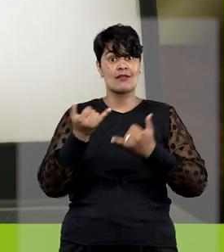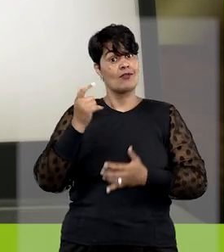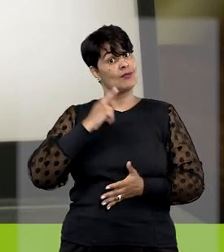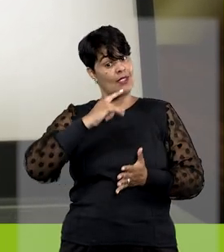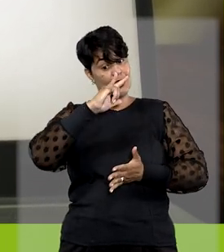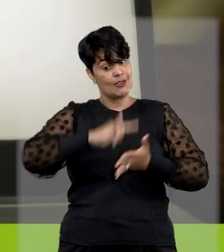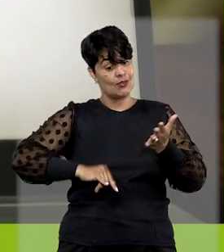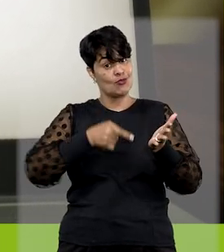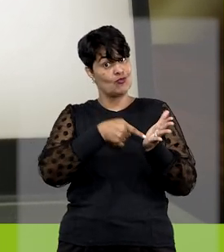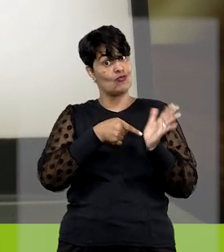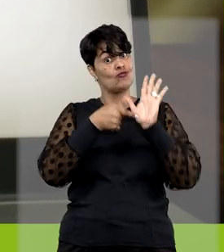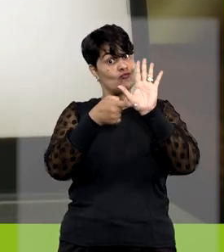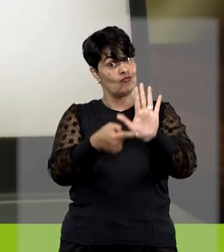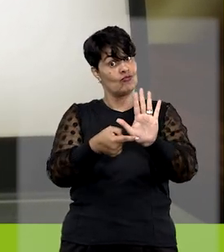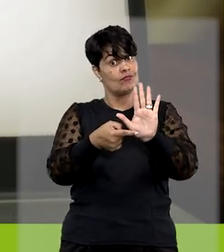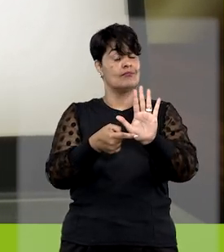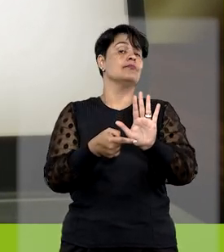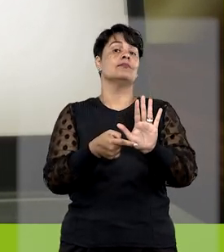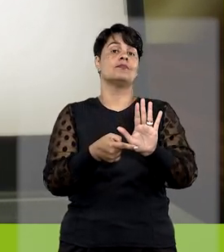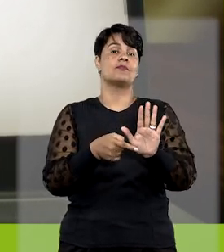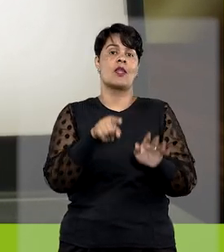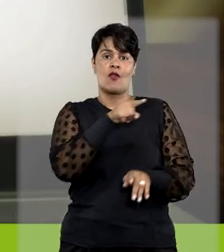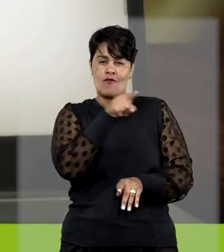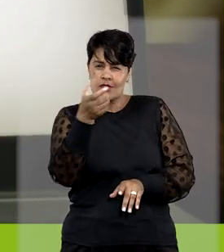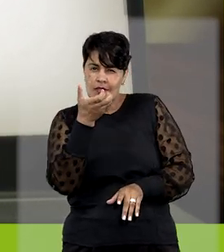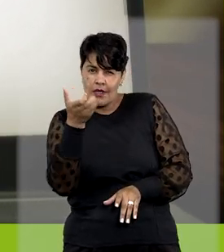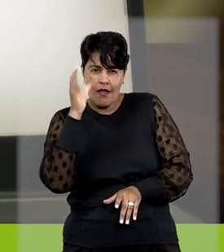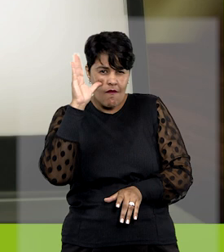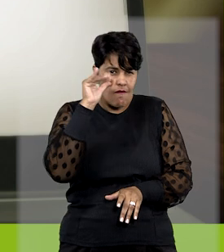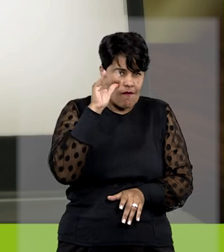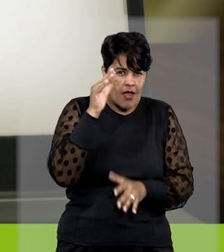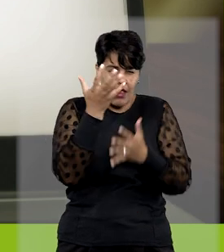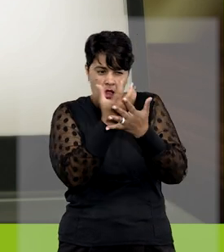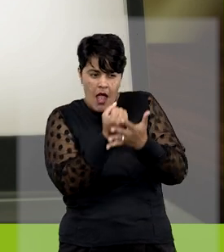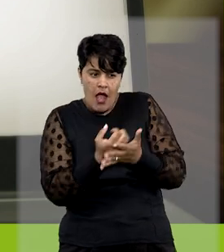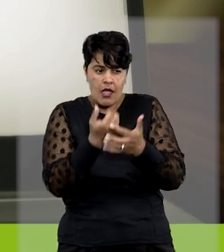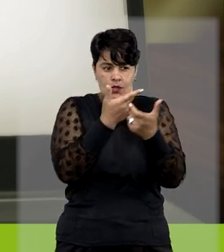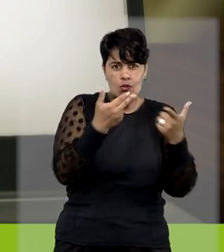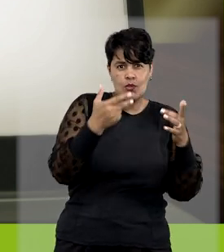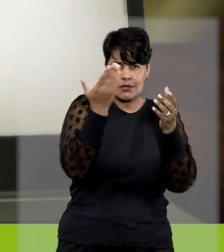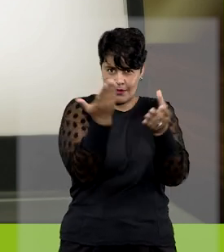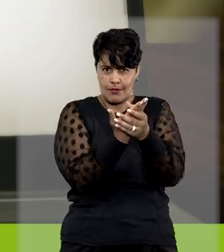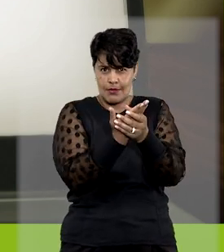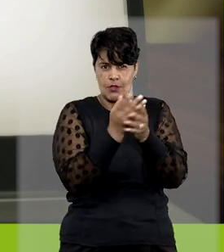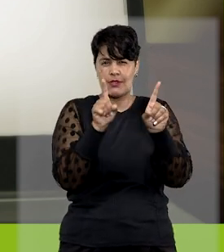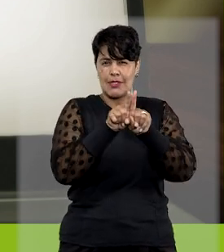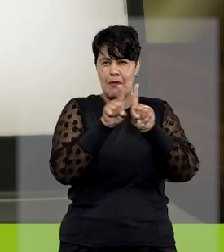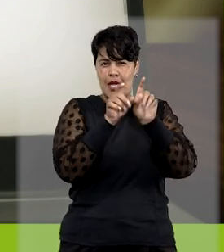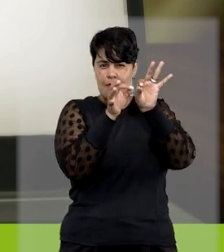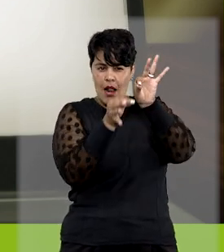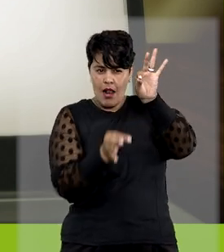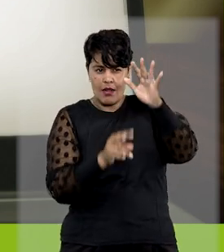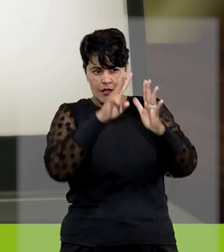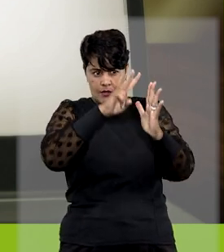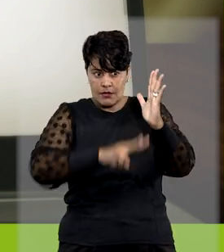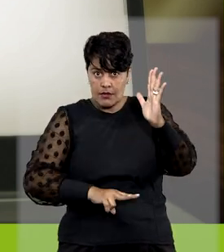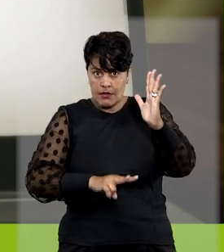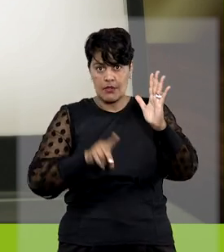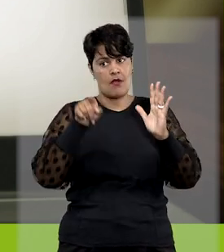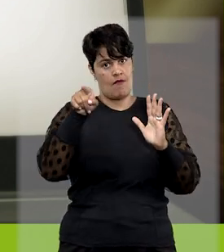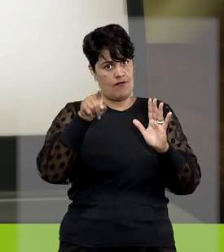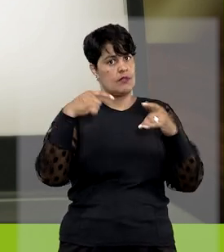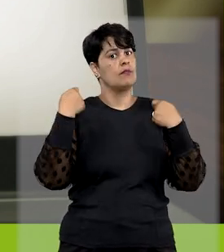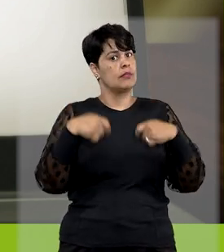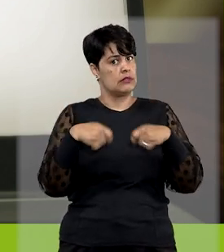relacionadas ao documento disponibilizado. Para consultar dados do processo e o conteúdo do documento, o